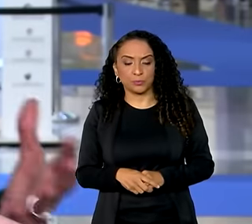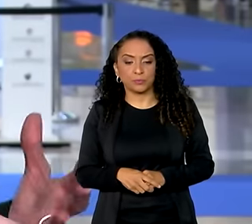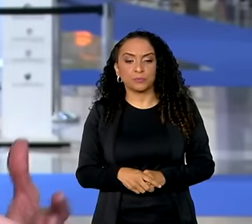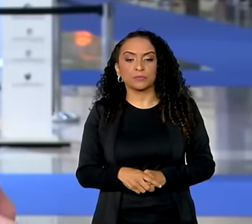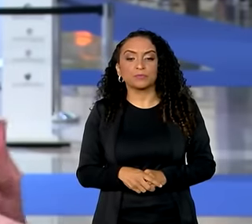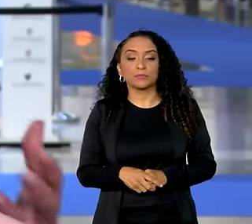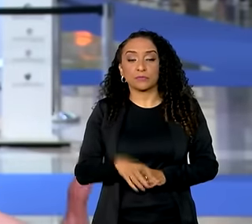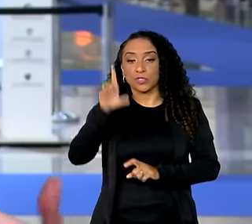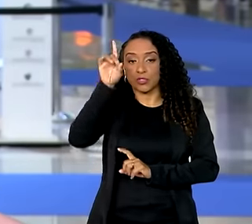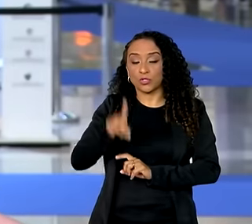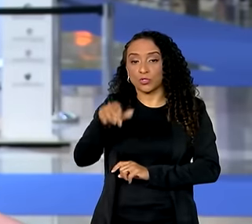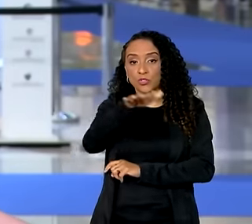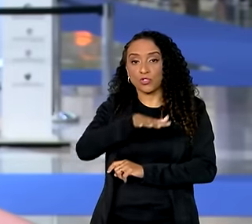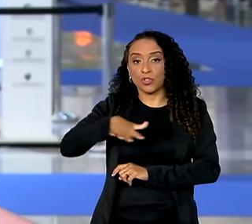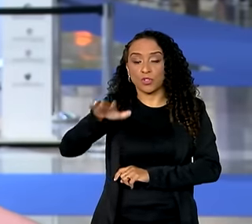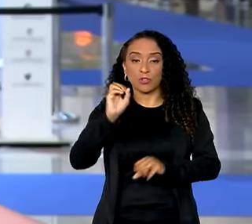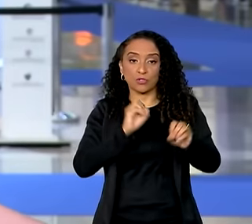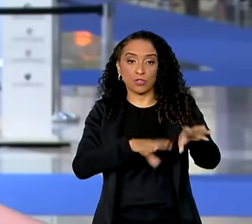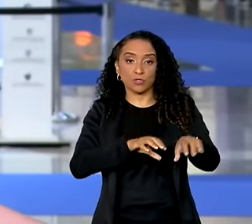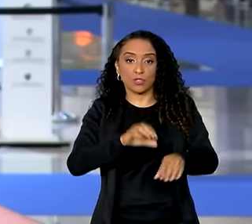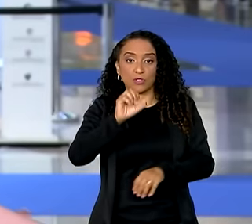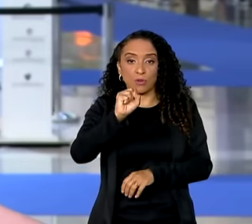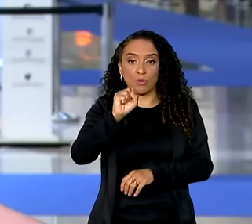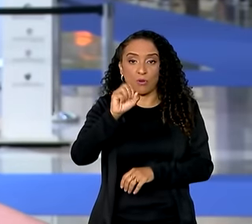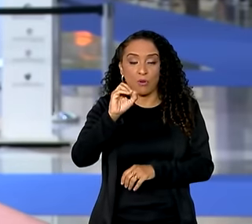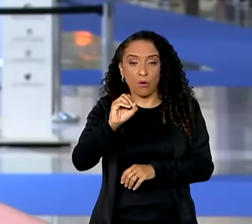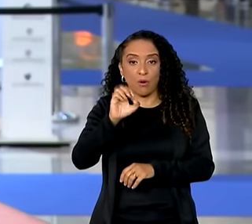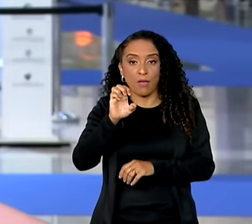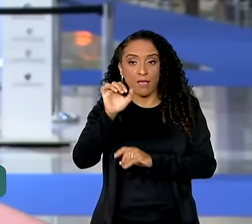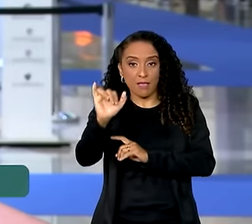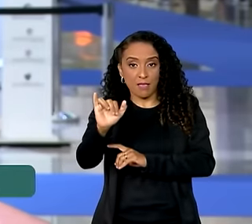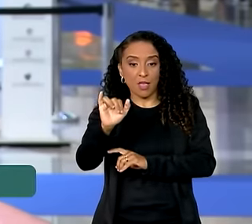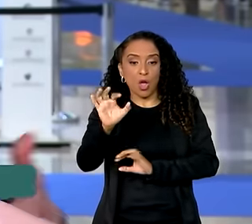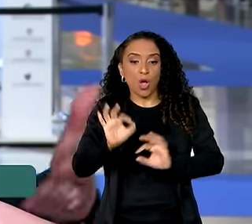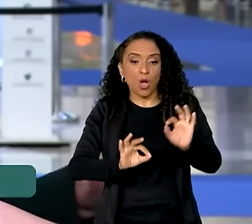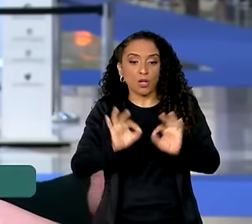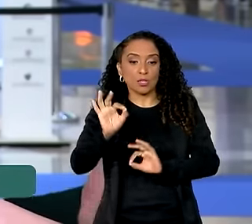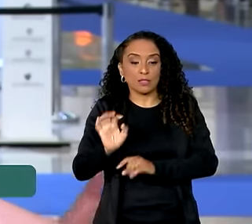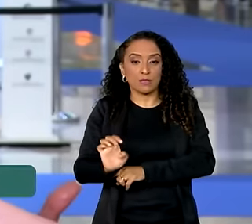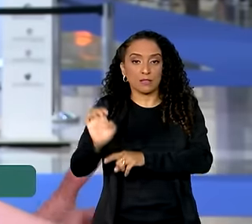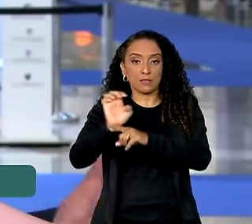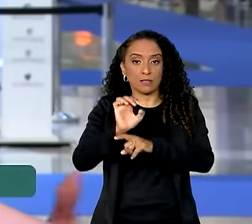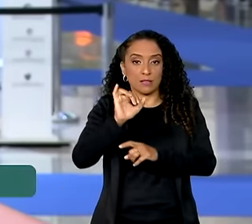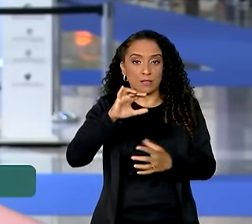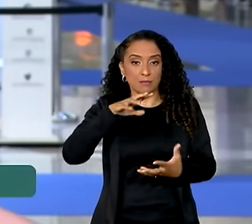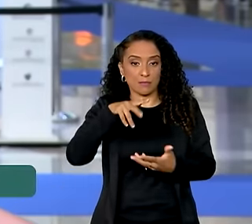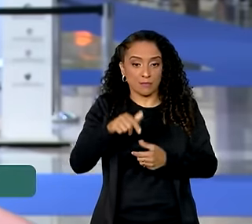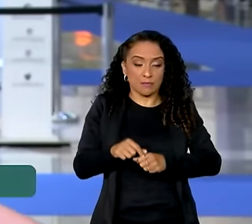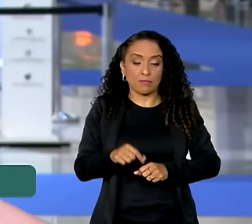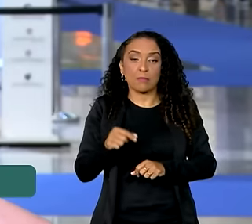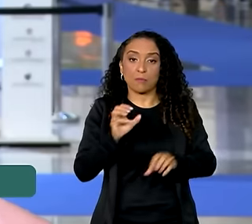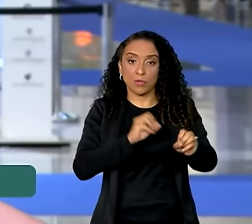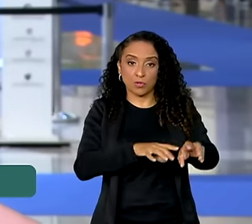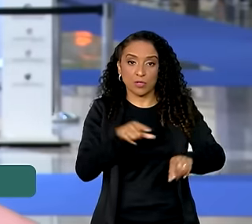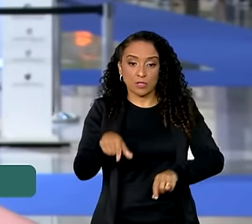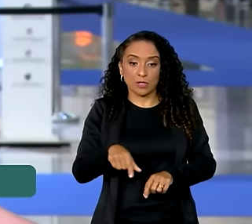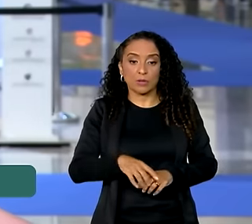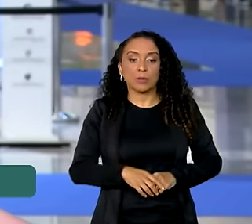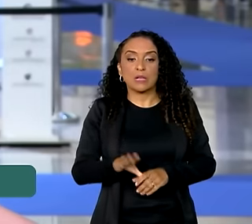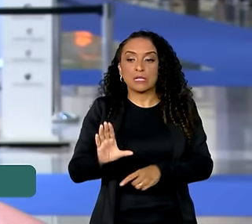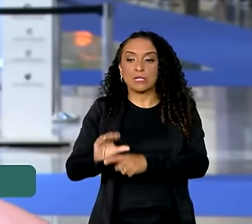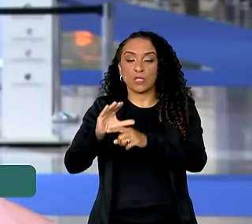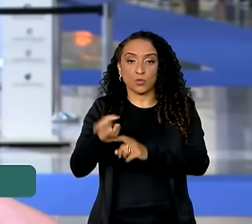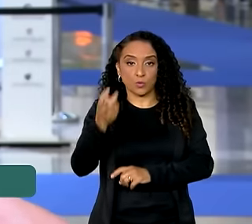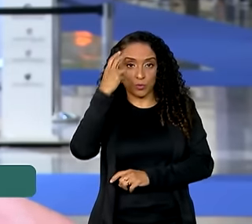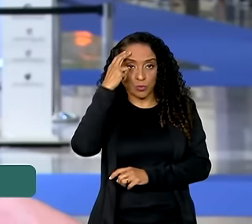Segundo a diretora-geral de educação da OEI, a Organização de Estados Ibero-Americanos para a Educação, a Ciência e